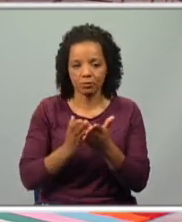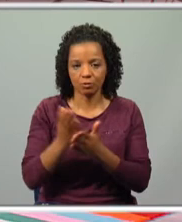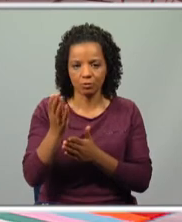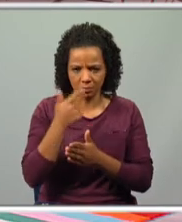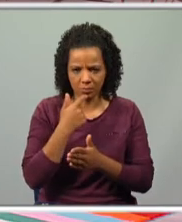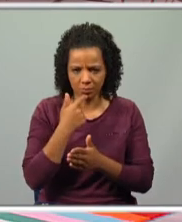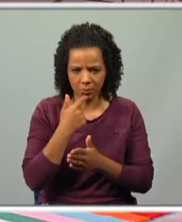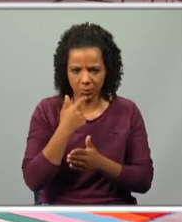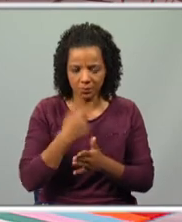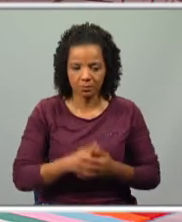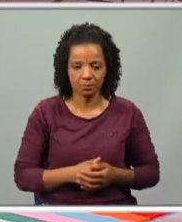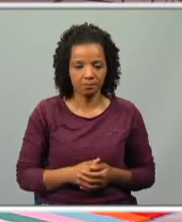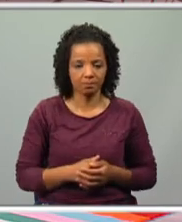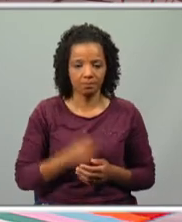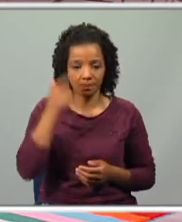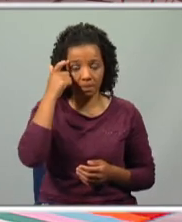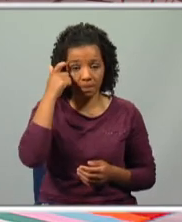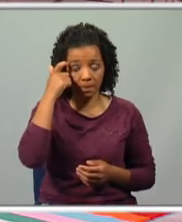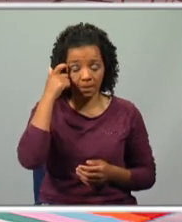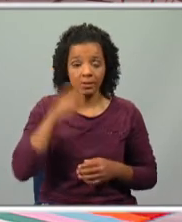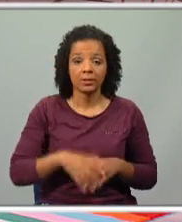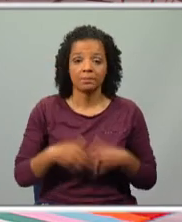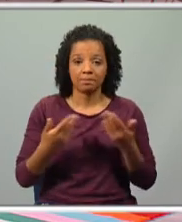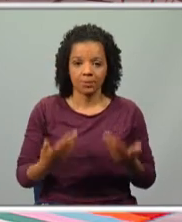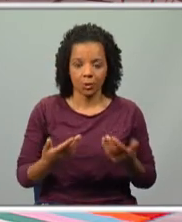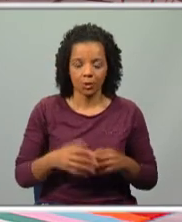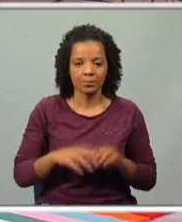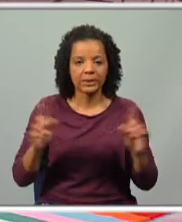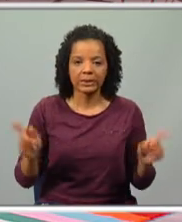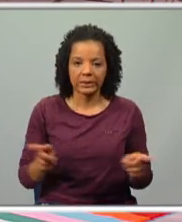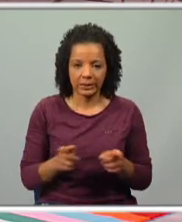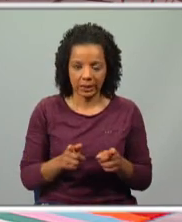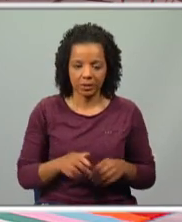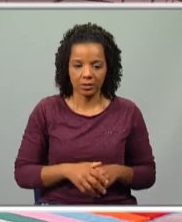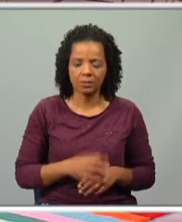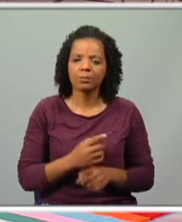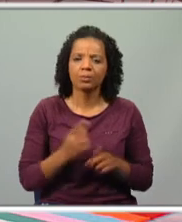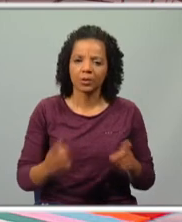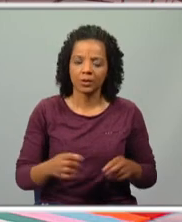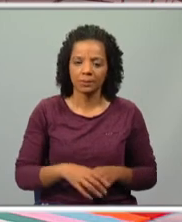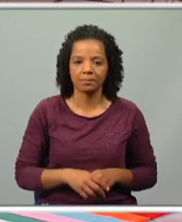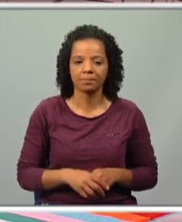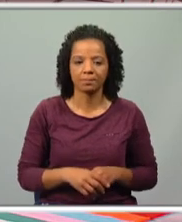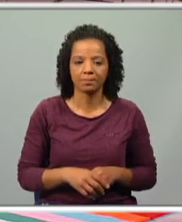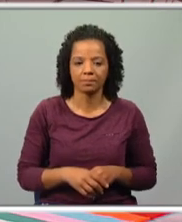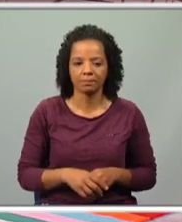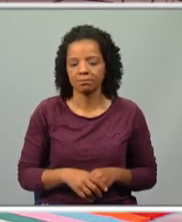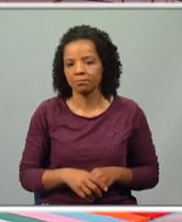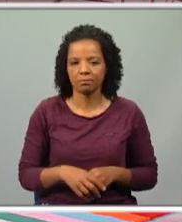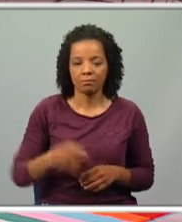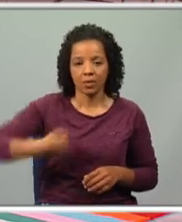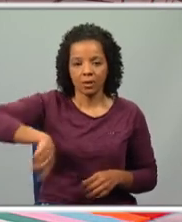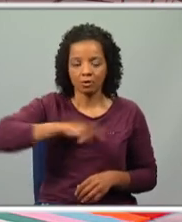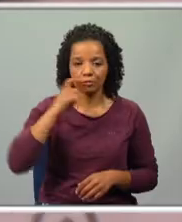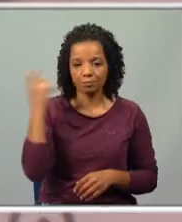Compreendido? Dito isto, vamos fazer a síntese. Porquê? Porque vamos rever